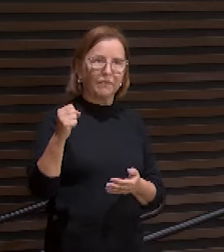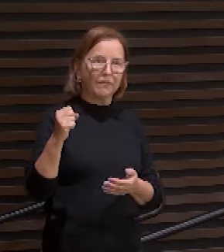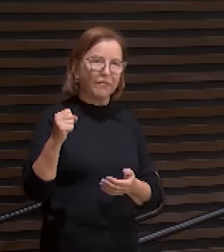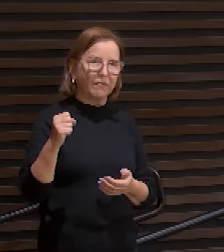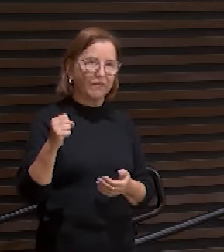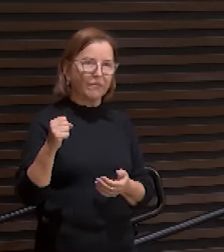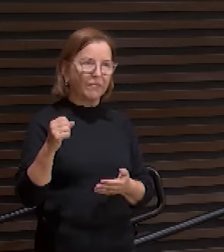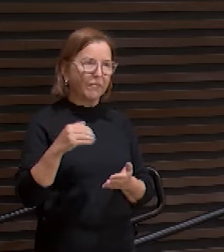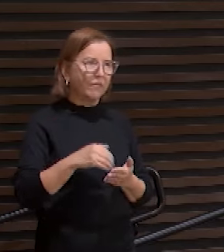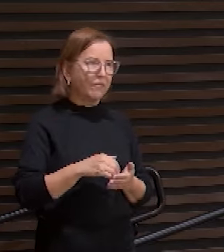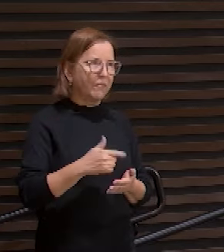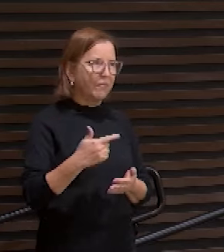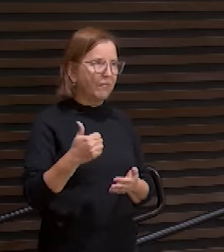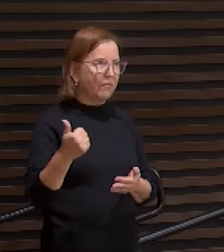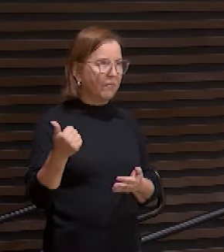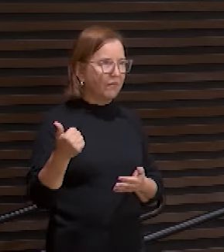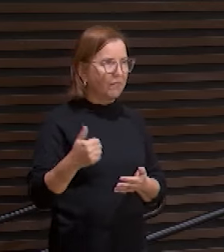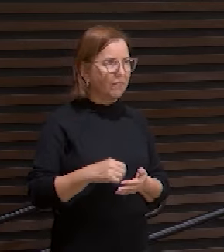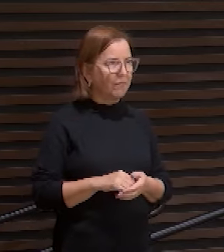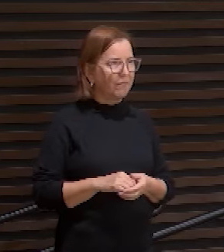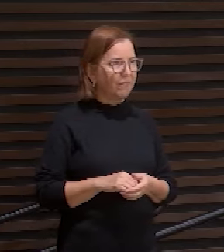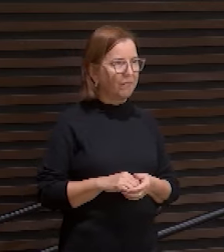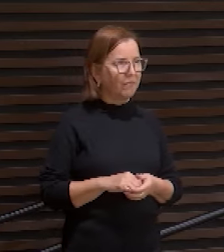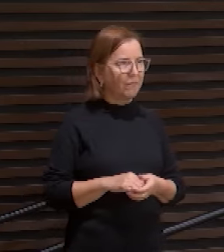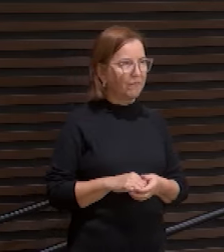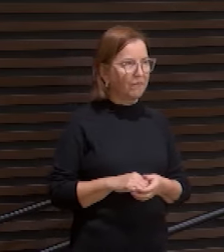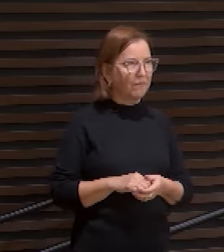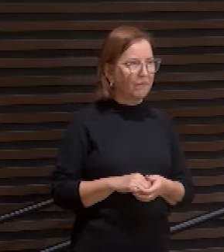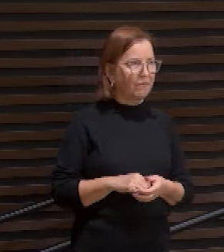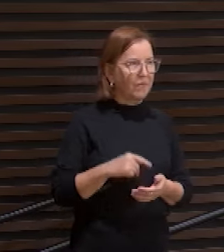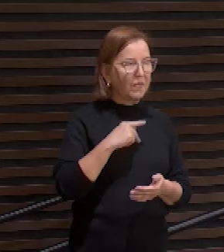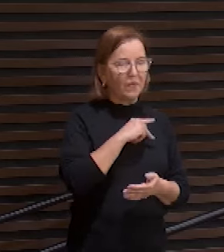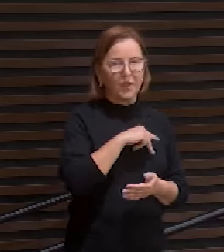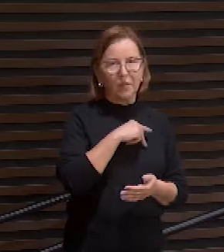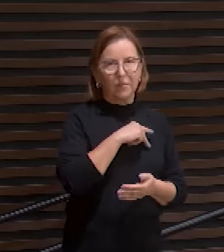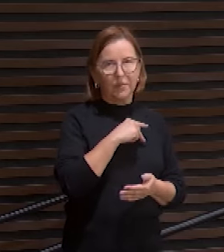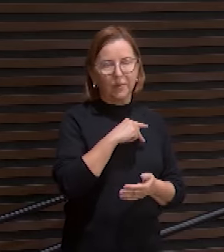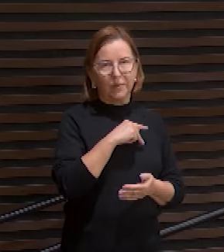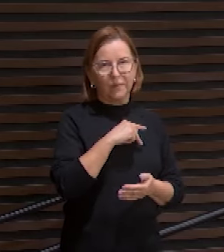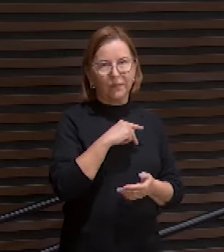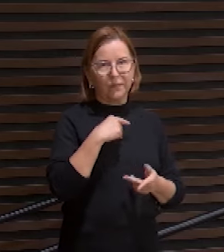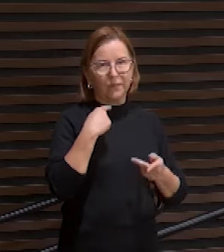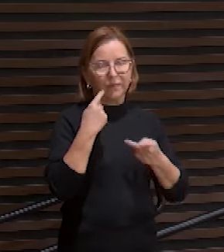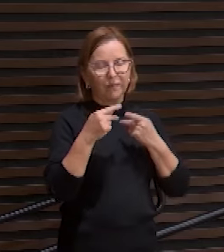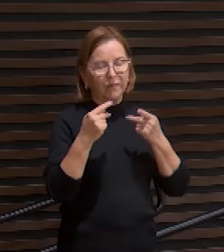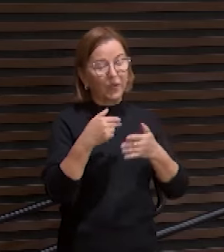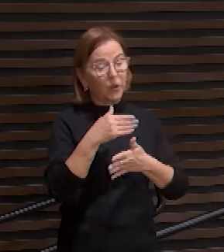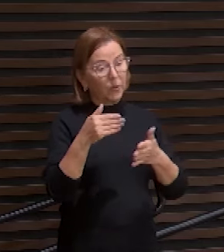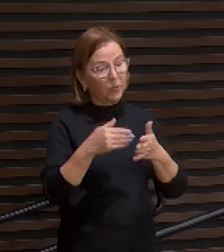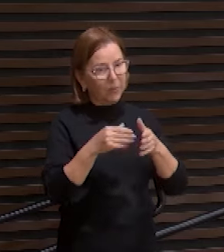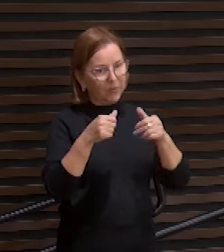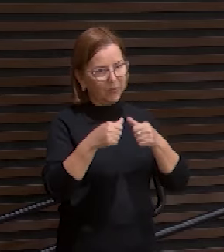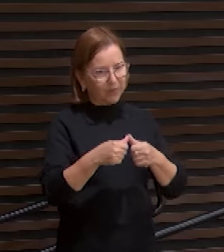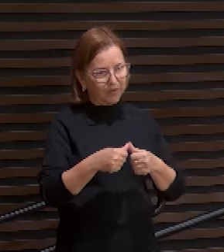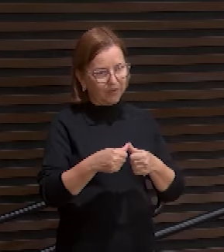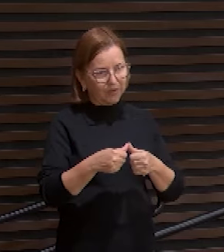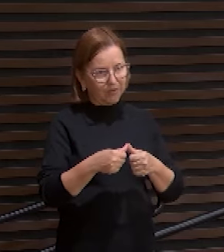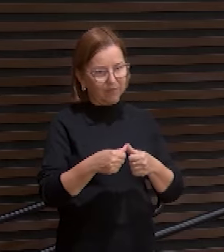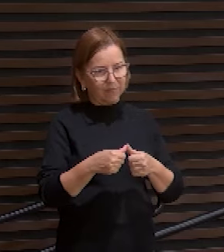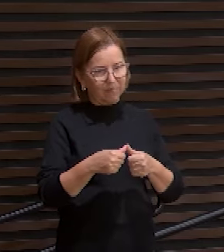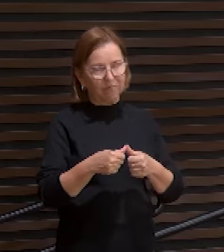a 21 então Paulo vai trazer tudo isso que nós falamos só que nas palavras dele